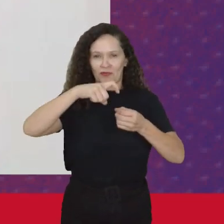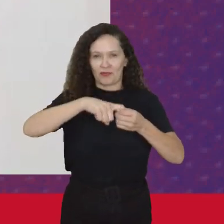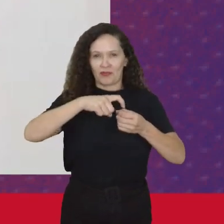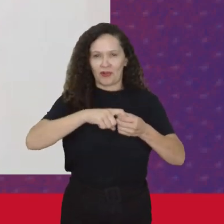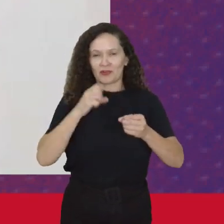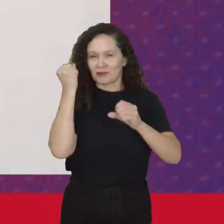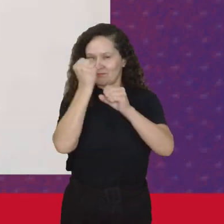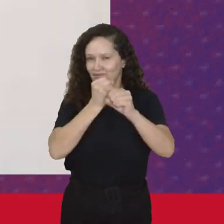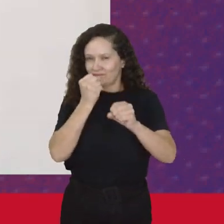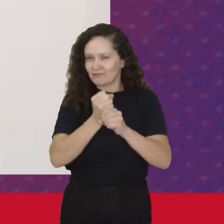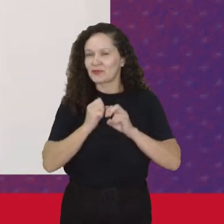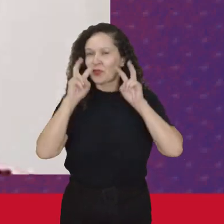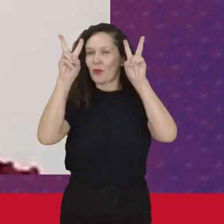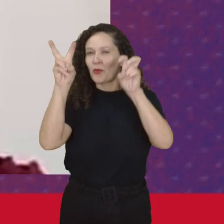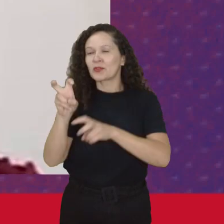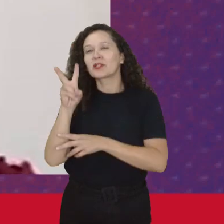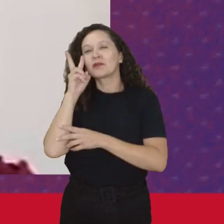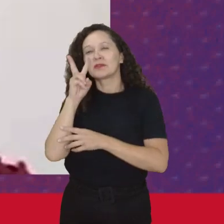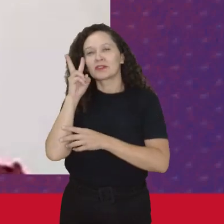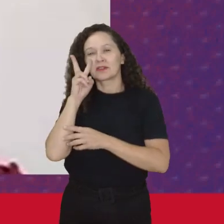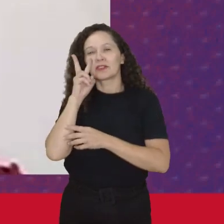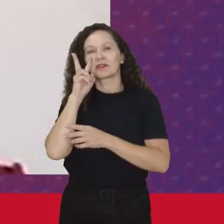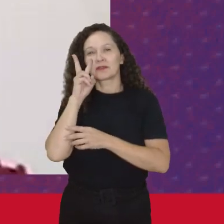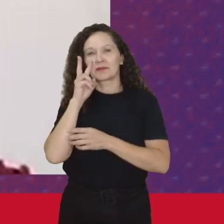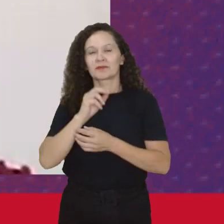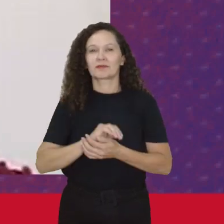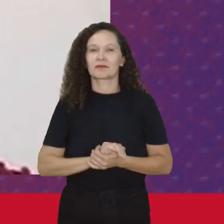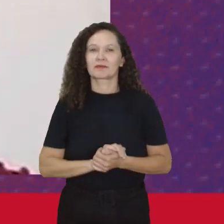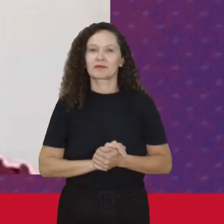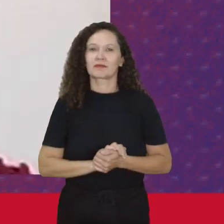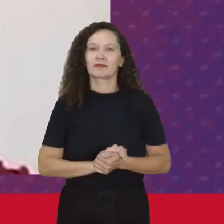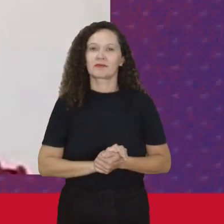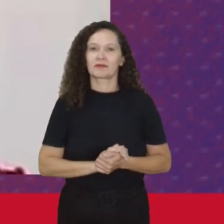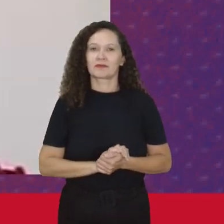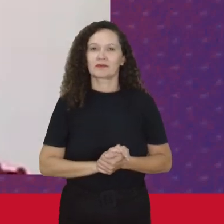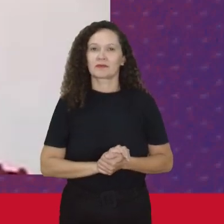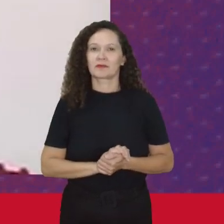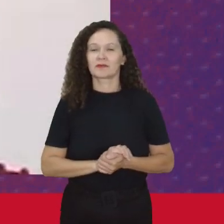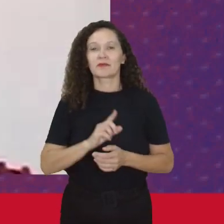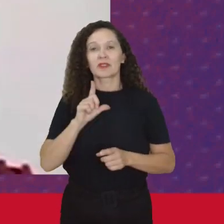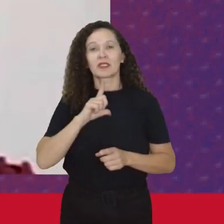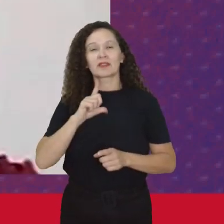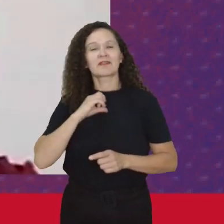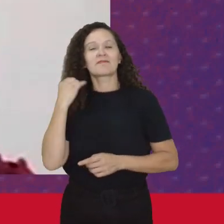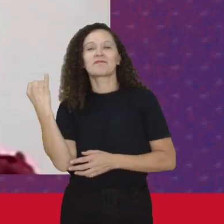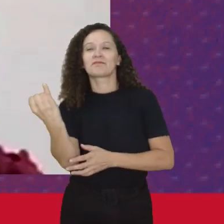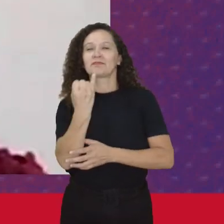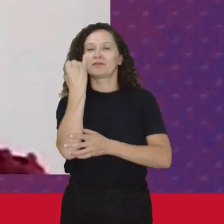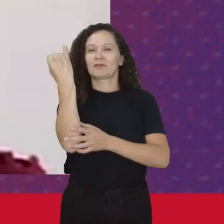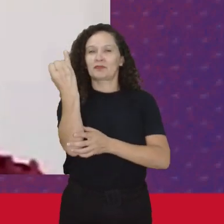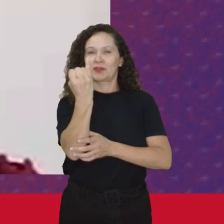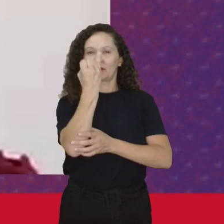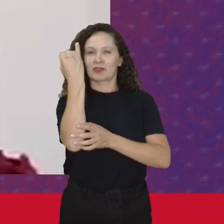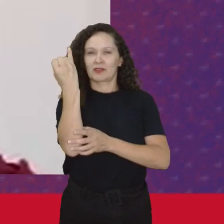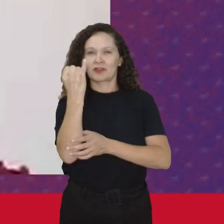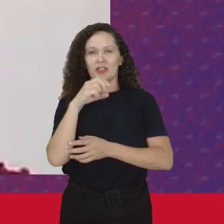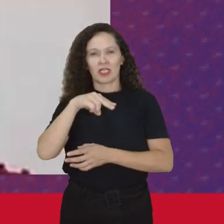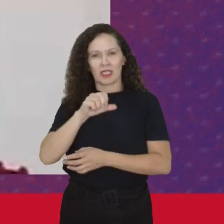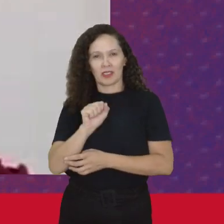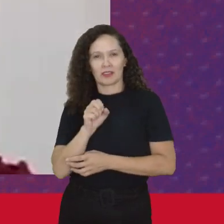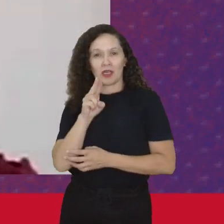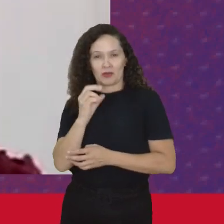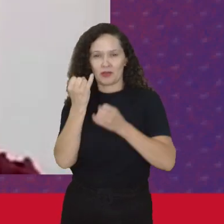construção Histórica E Tem uma coisa Muito importante Nalu Falou